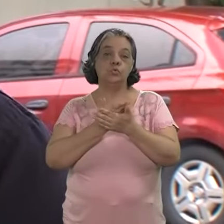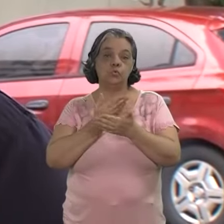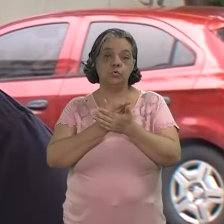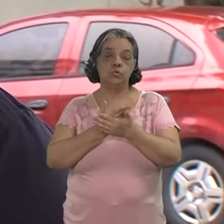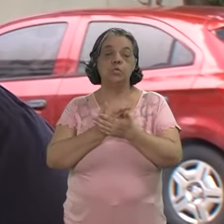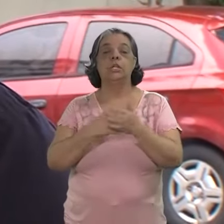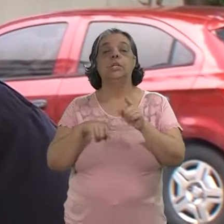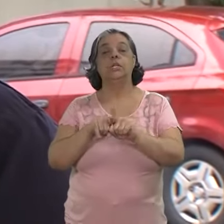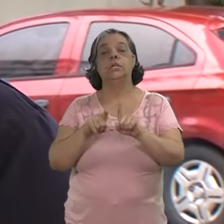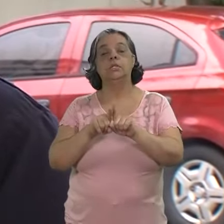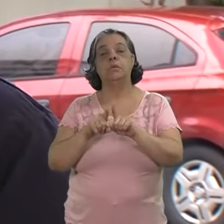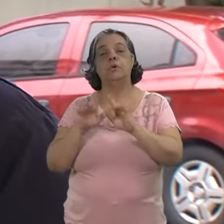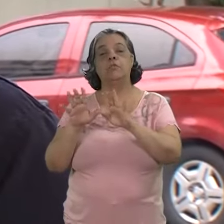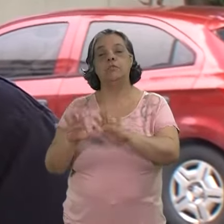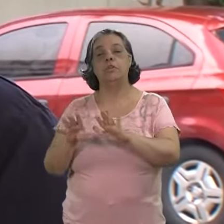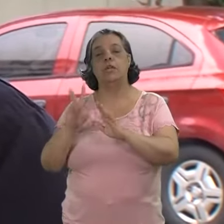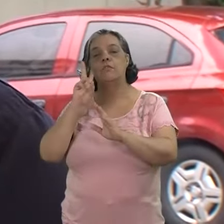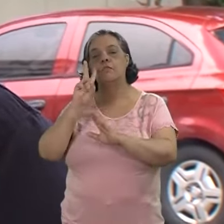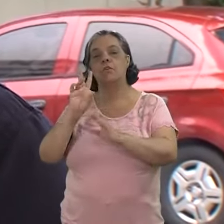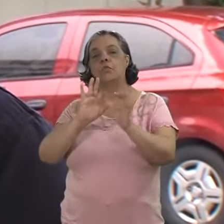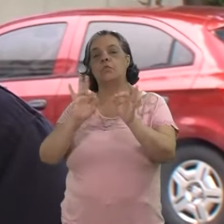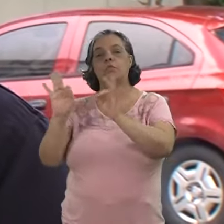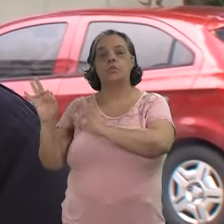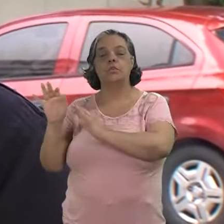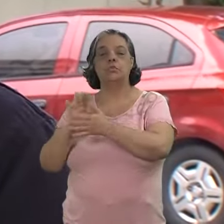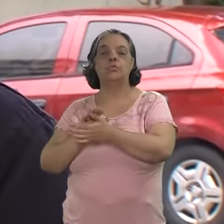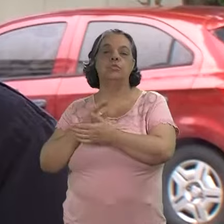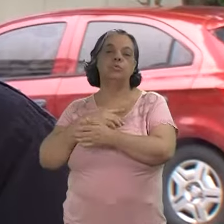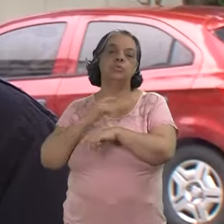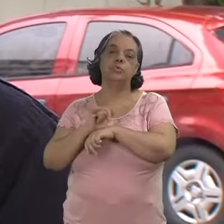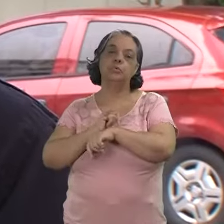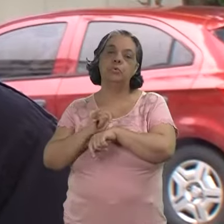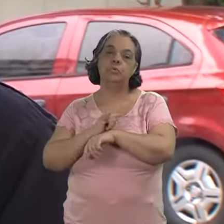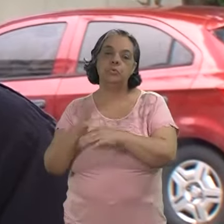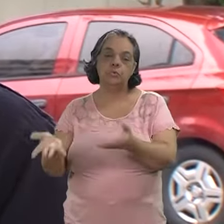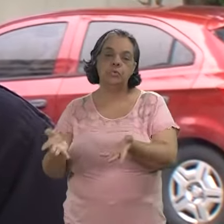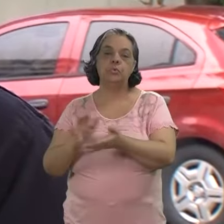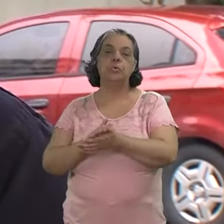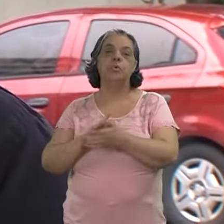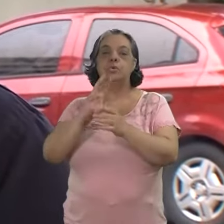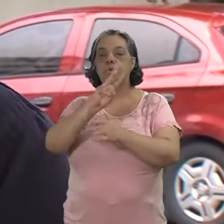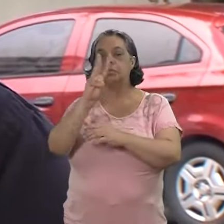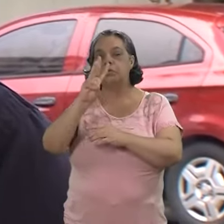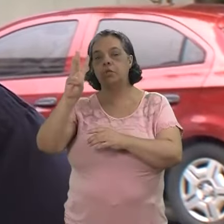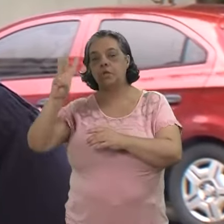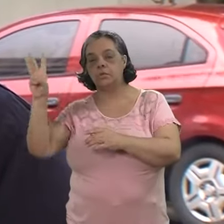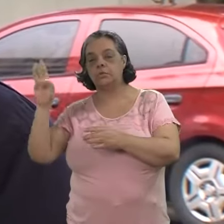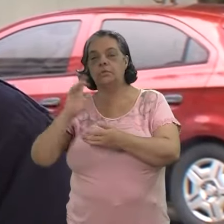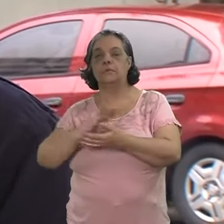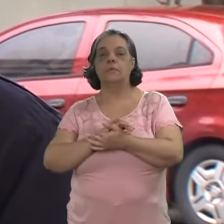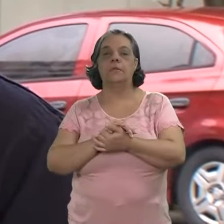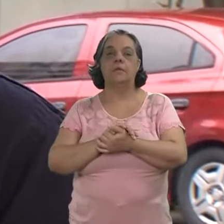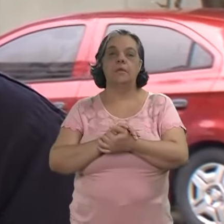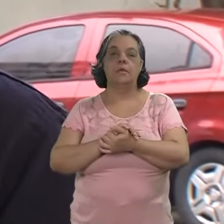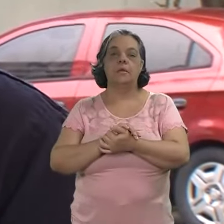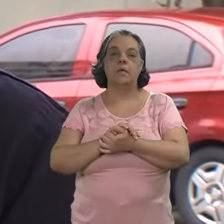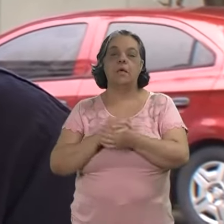estudar e ficar vendo vídeos, seja no YouTube, vídeos de sites que